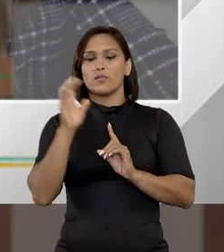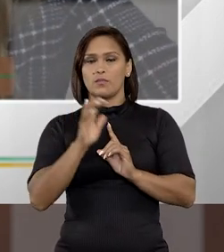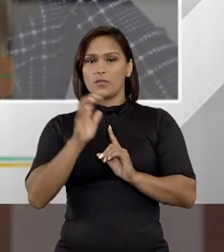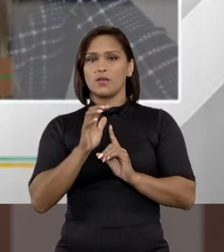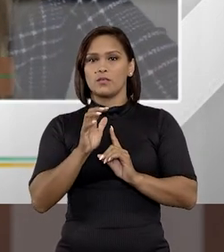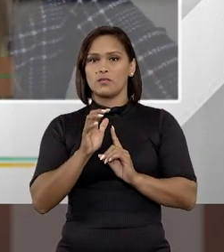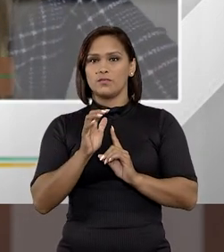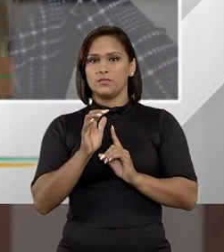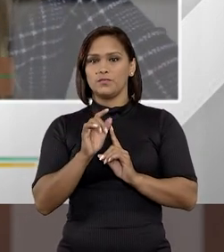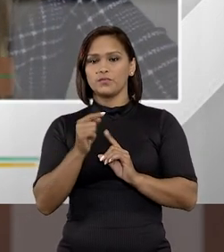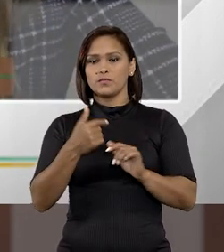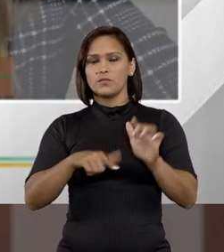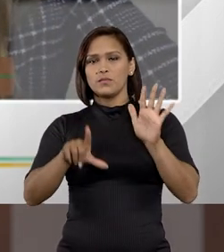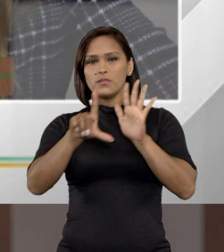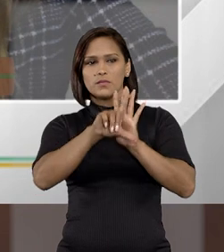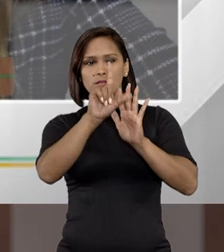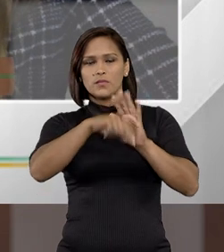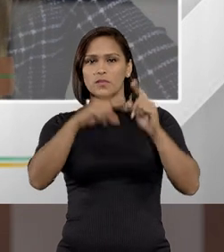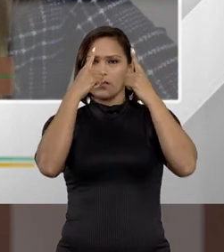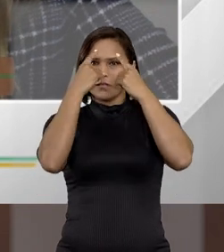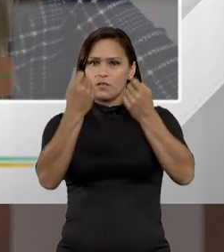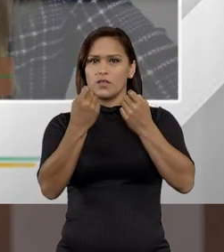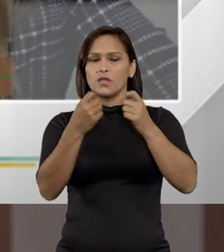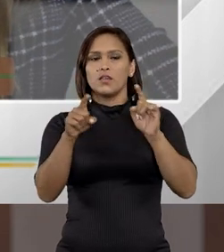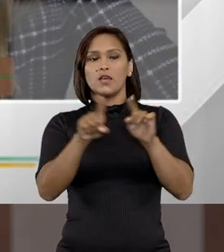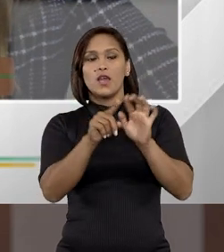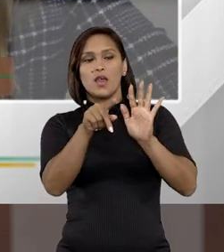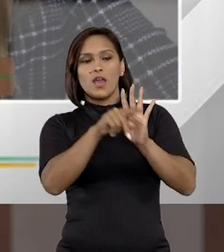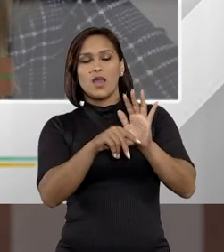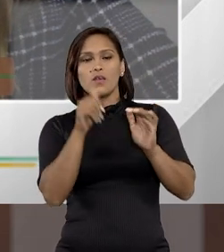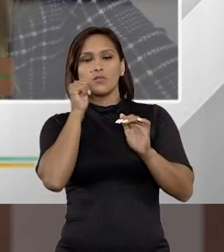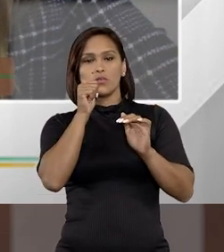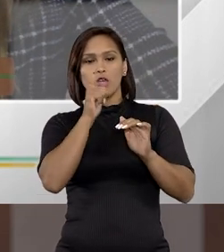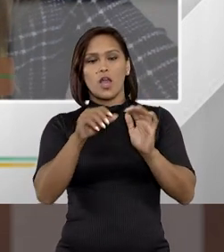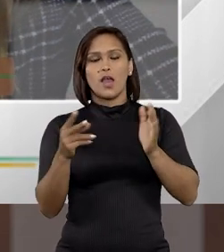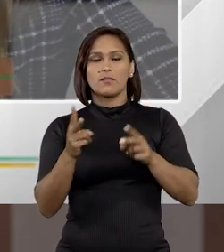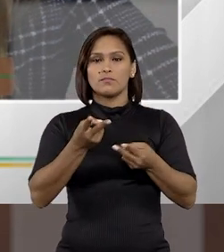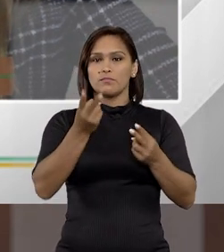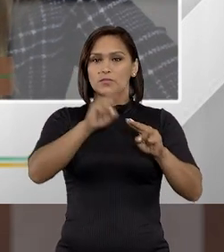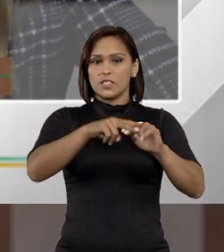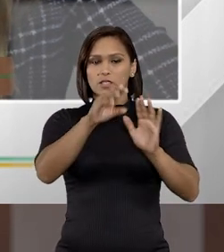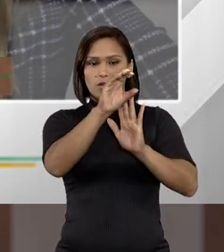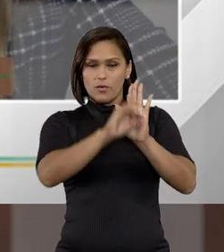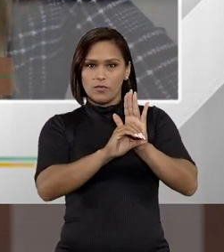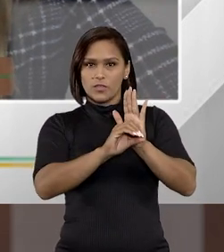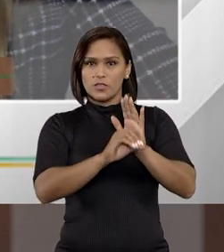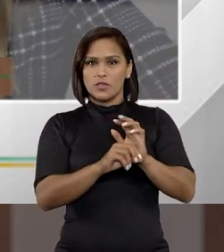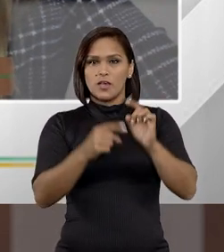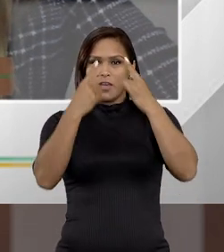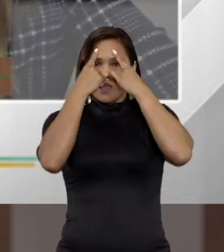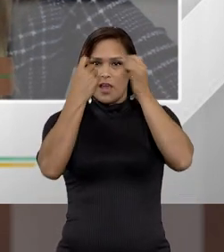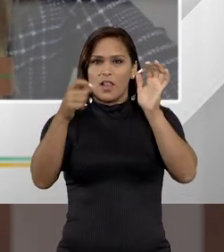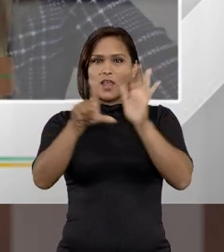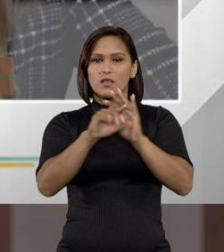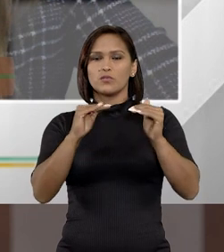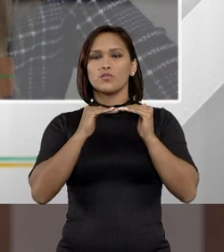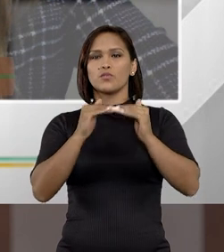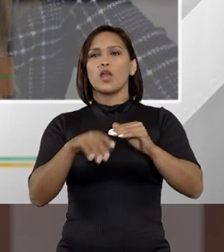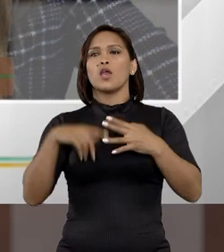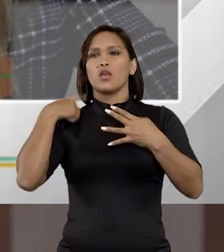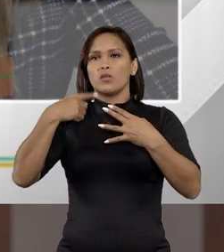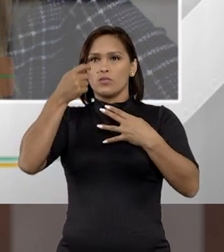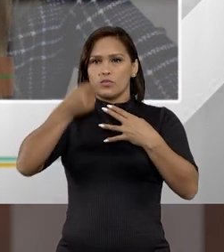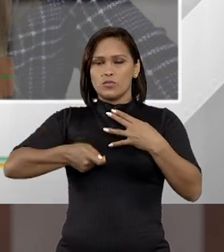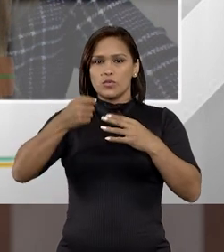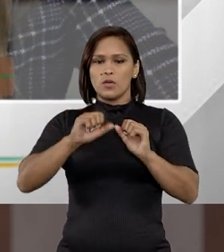impacta a lei de violência doméstica, que é justamente a questão da prisão de ofício, a lei de violência doméstica, ela estabelece que